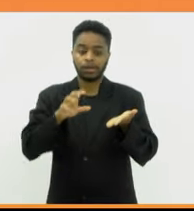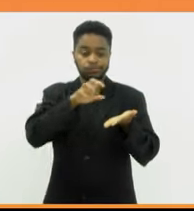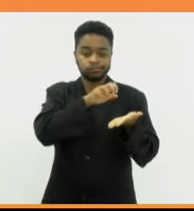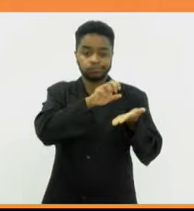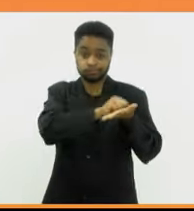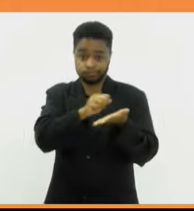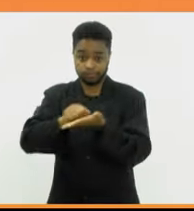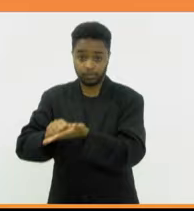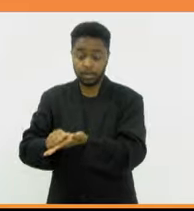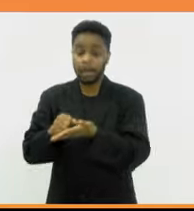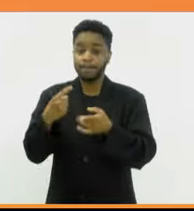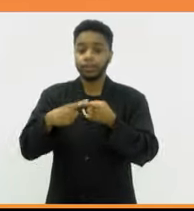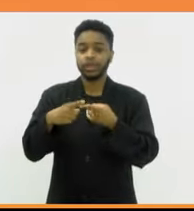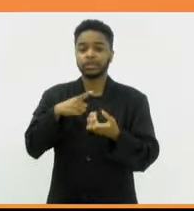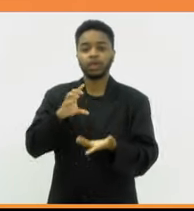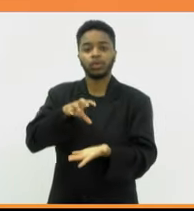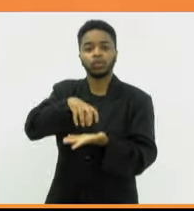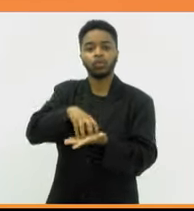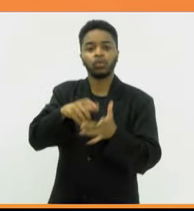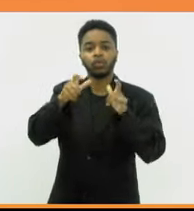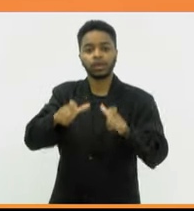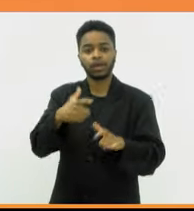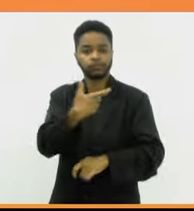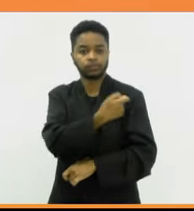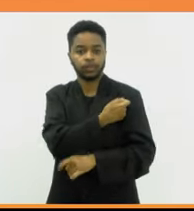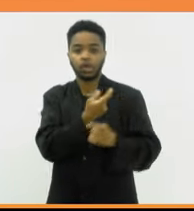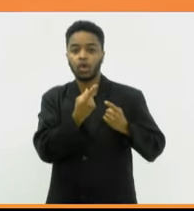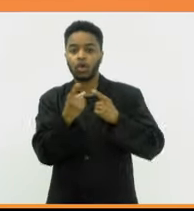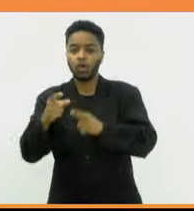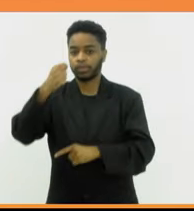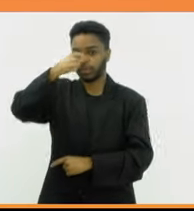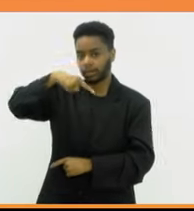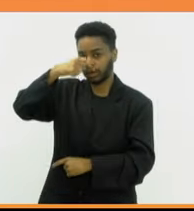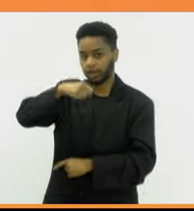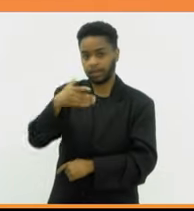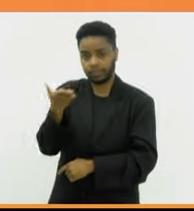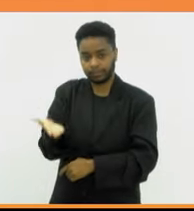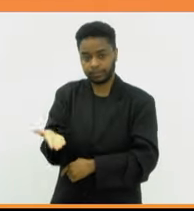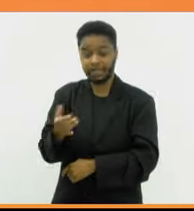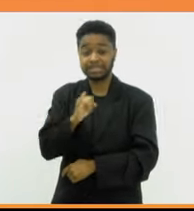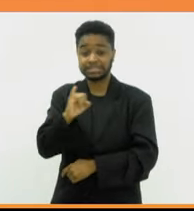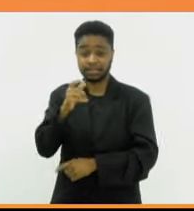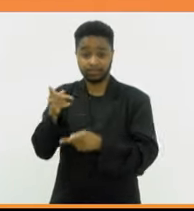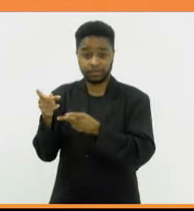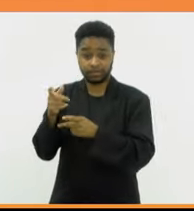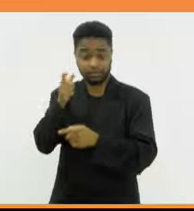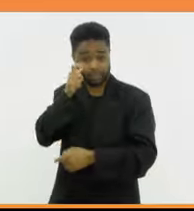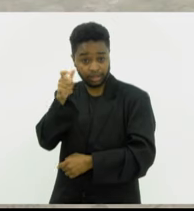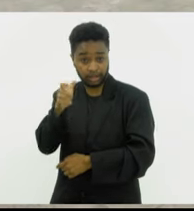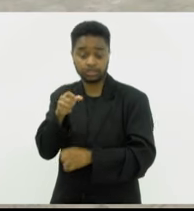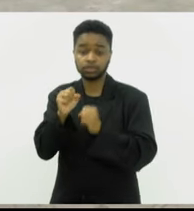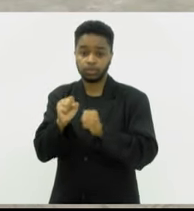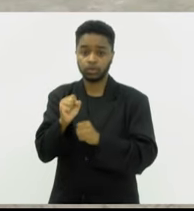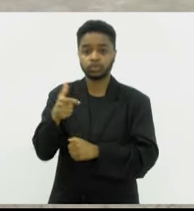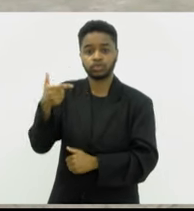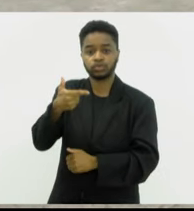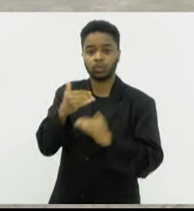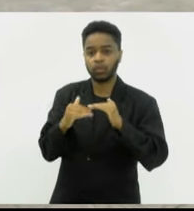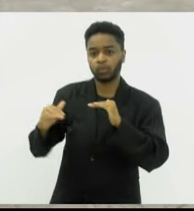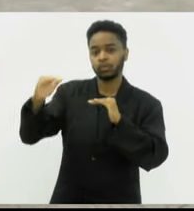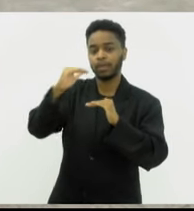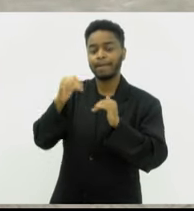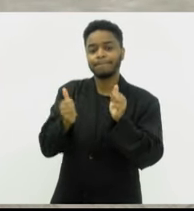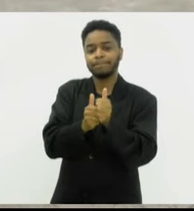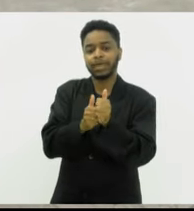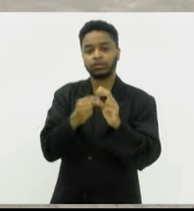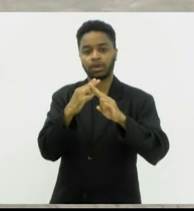Saúde criou um ponto de vacinação contra a gripe no local. Os viajantes interessados devem ir até o segundo piso da rodoviária, próximo à Caixa